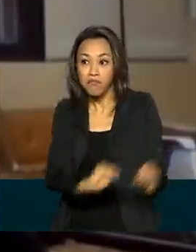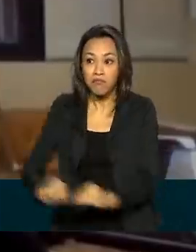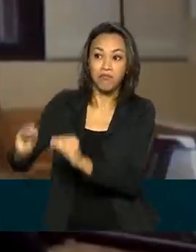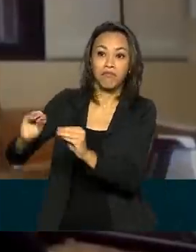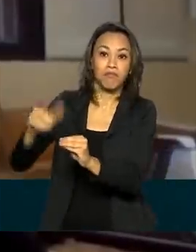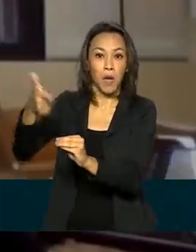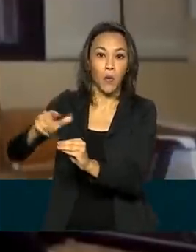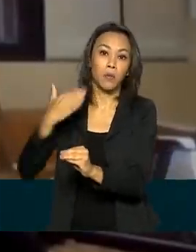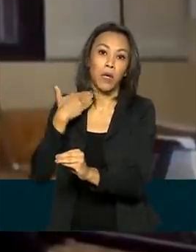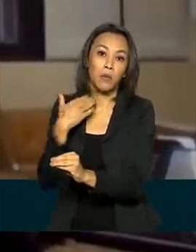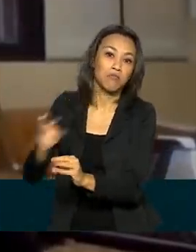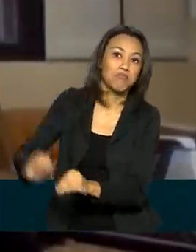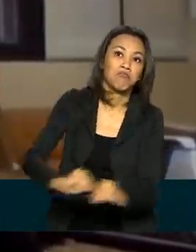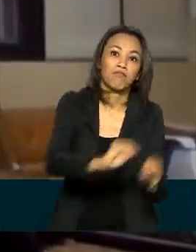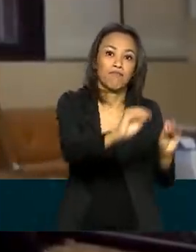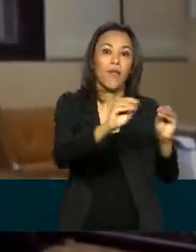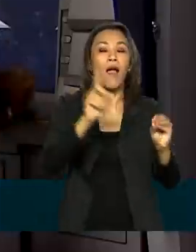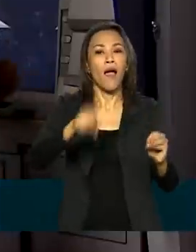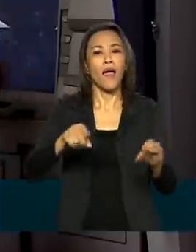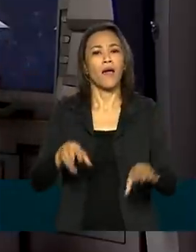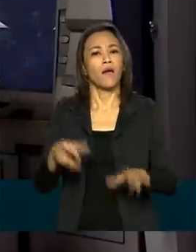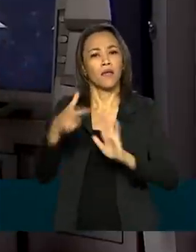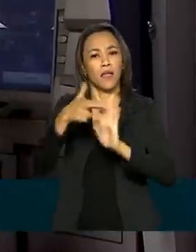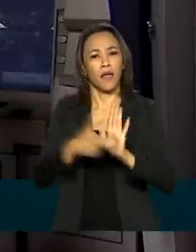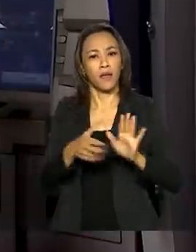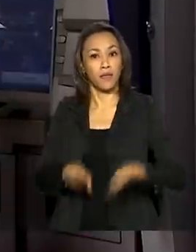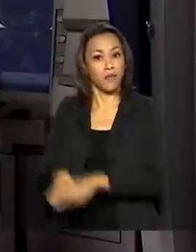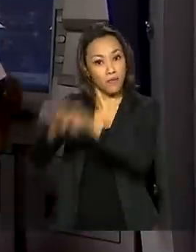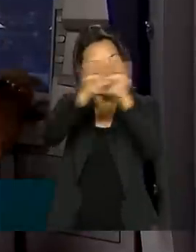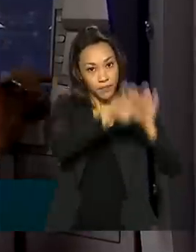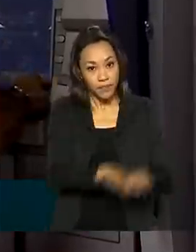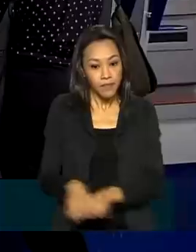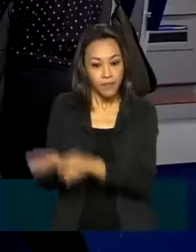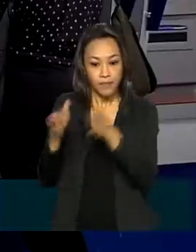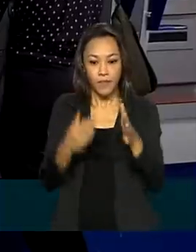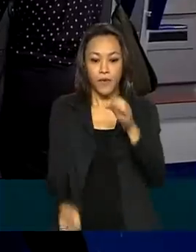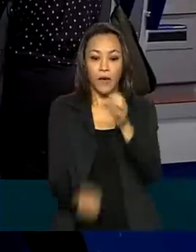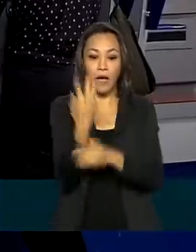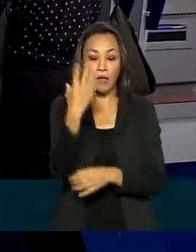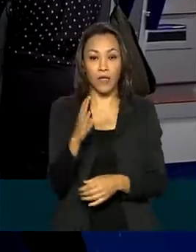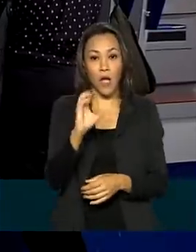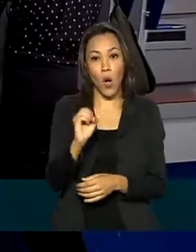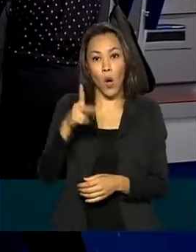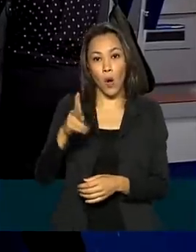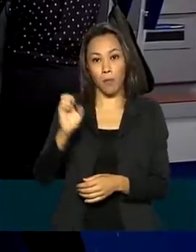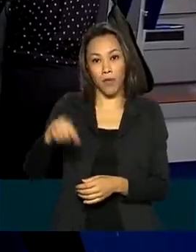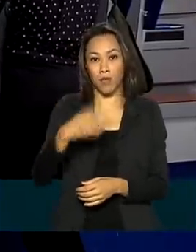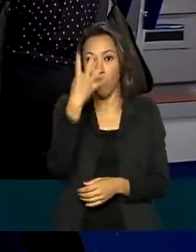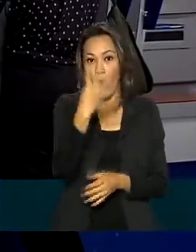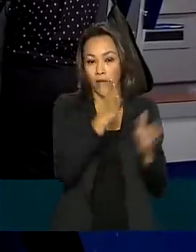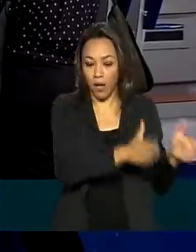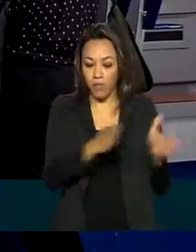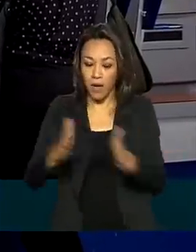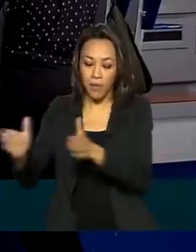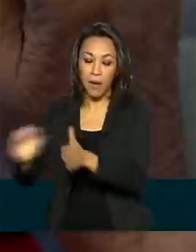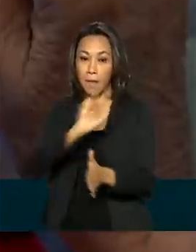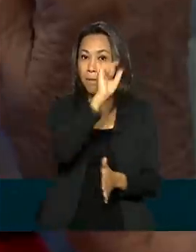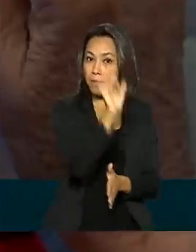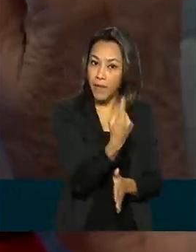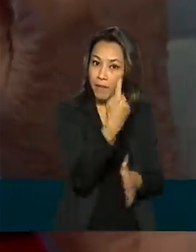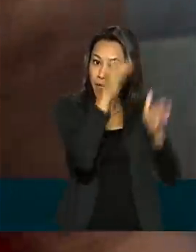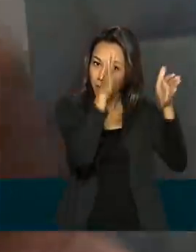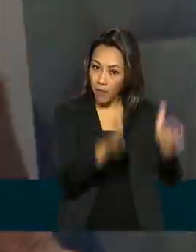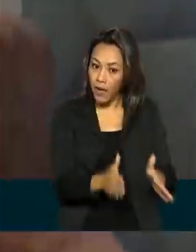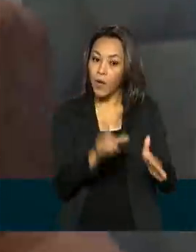essa rede é padronizada. A implantação do Open Banking será em quatro etapas. Nesta primeira fase, começa